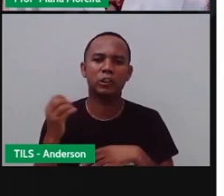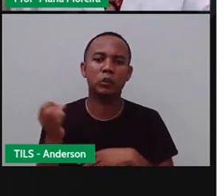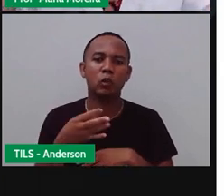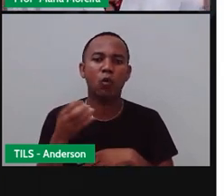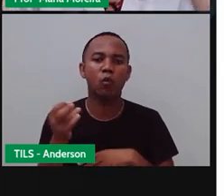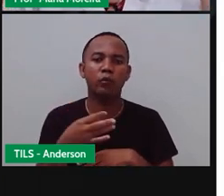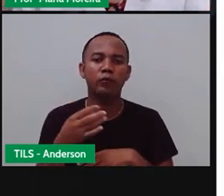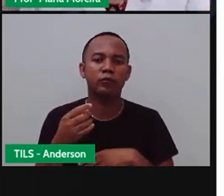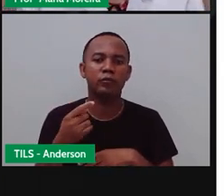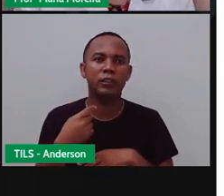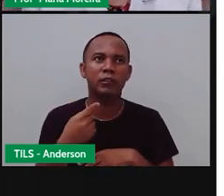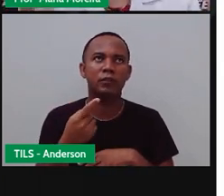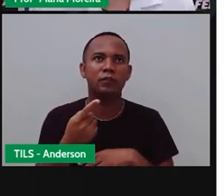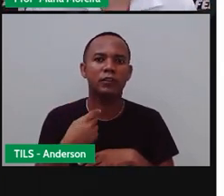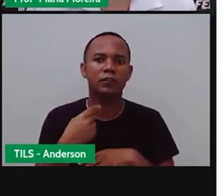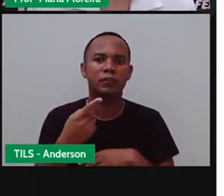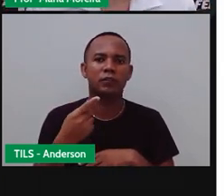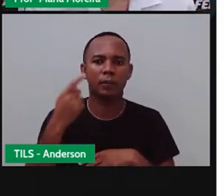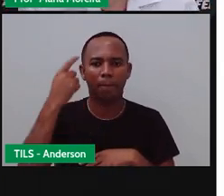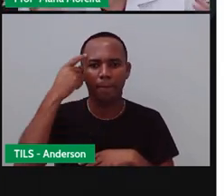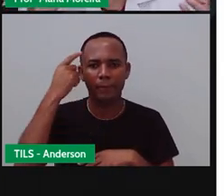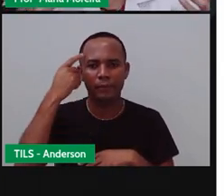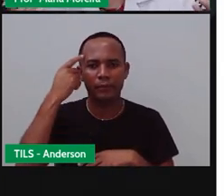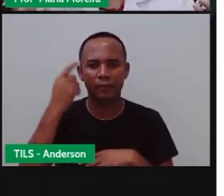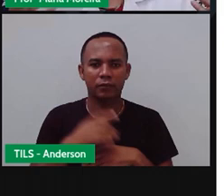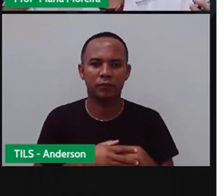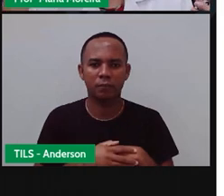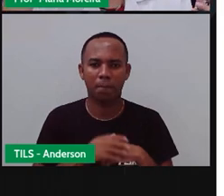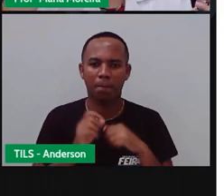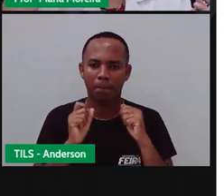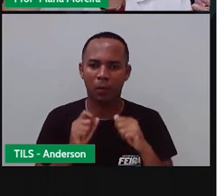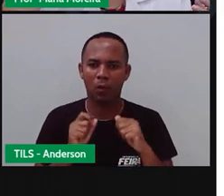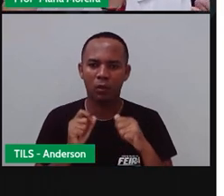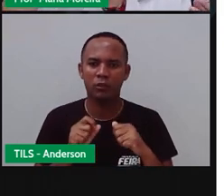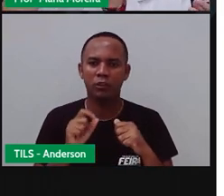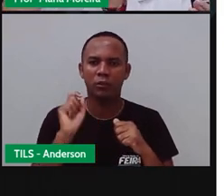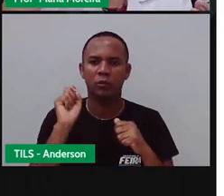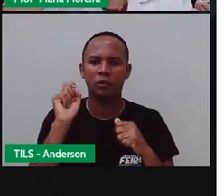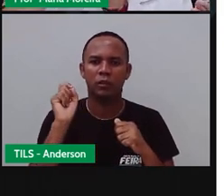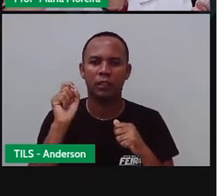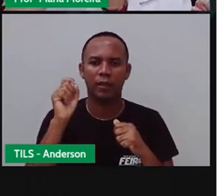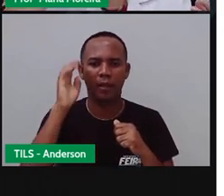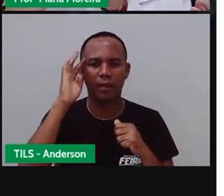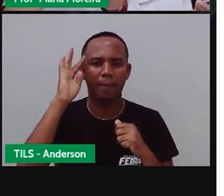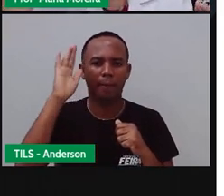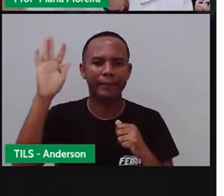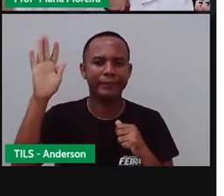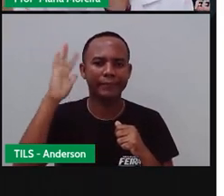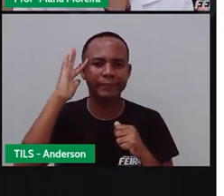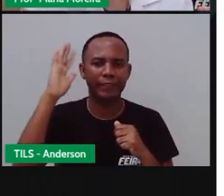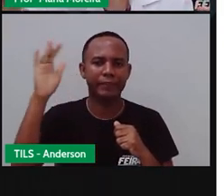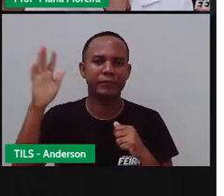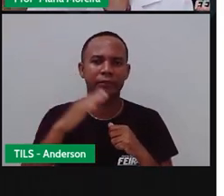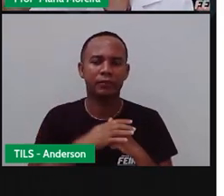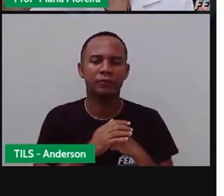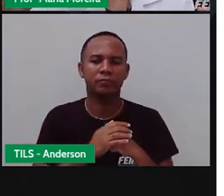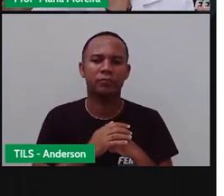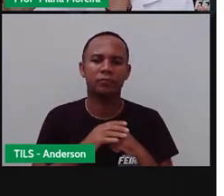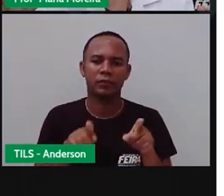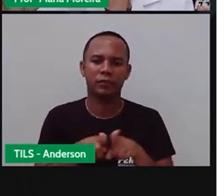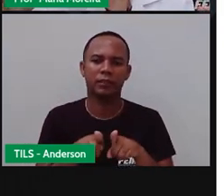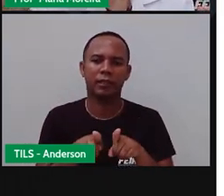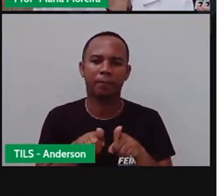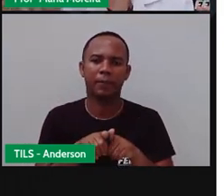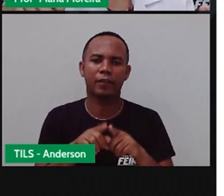Viajando no tempo, indo e vindo aqui o tempo inteiro, e isso é possível por conta da nossa o que? Da nossa imaginação e de registros,